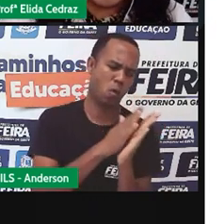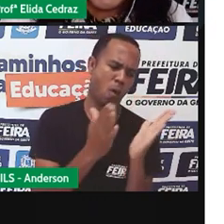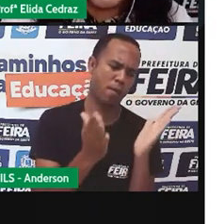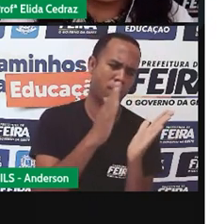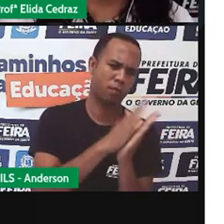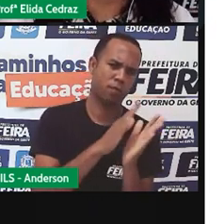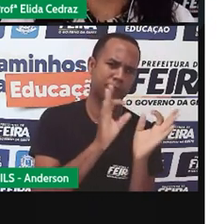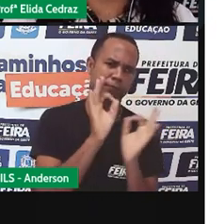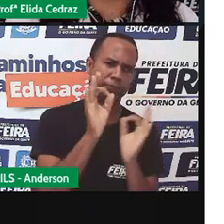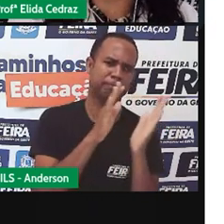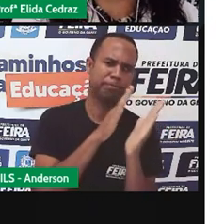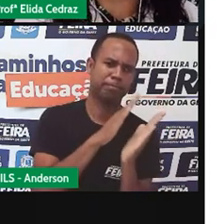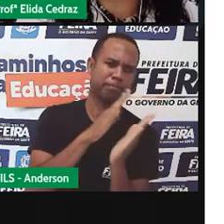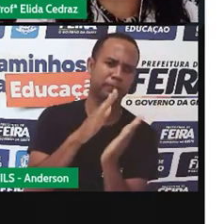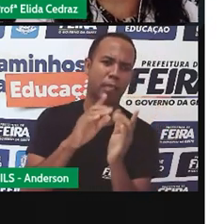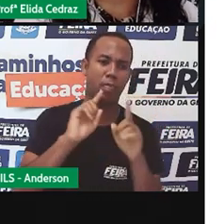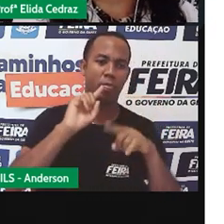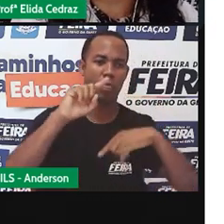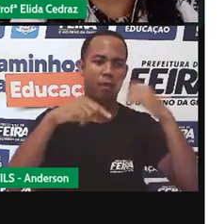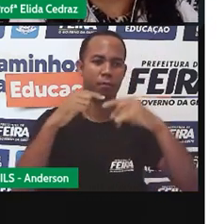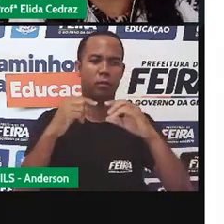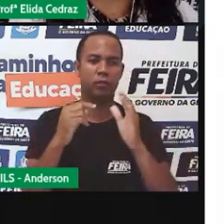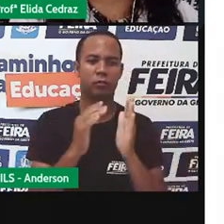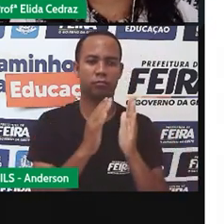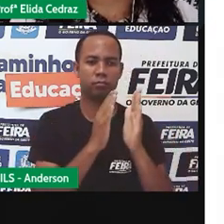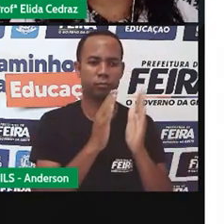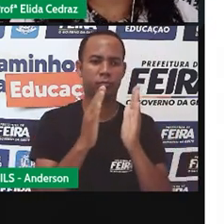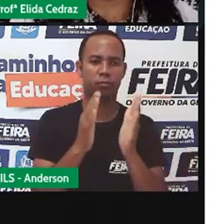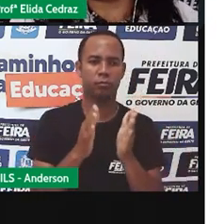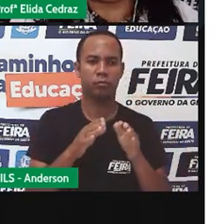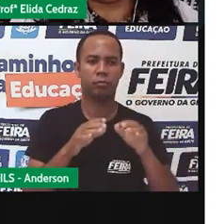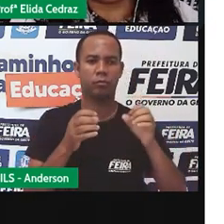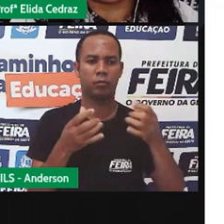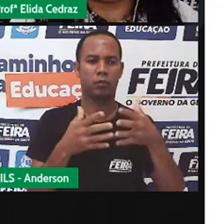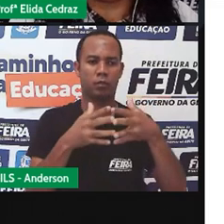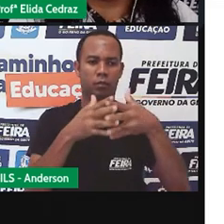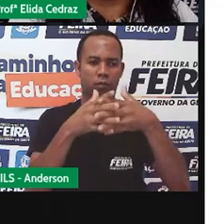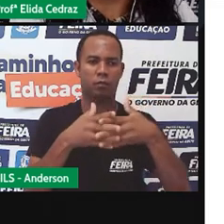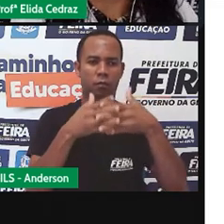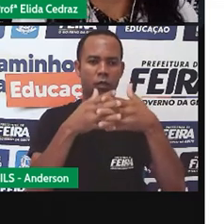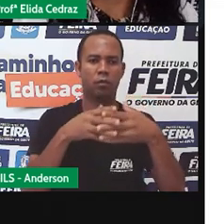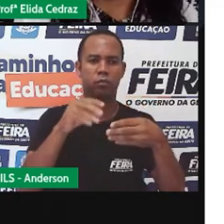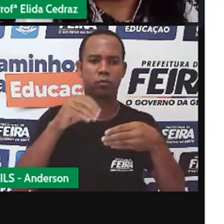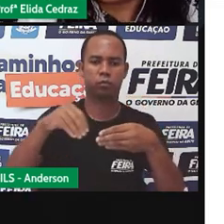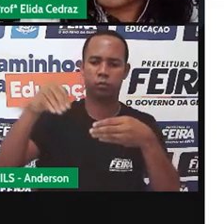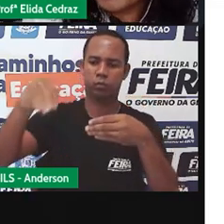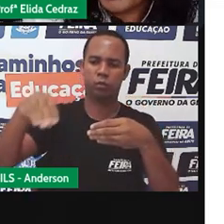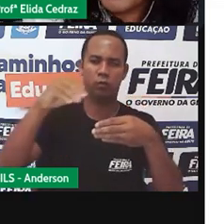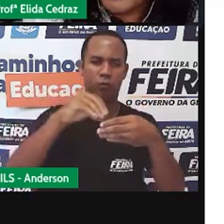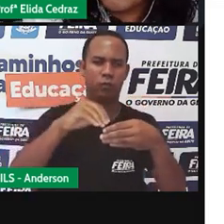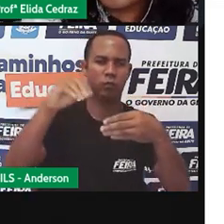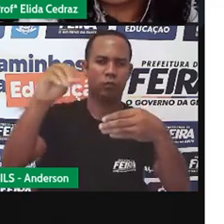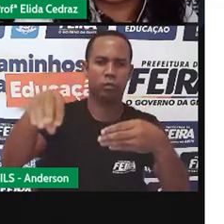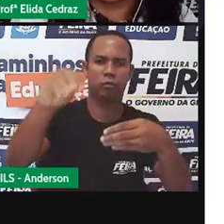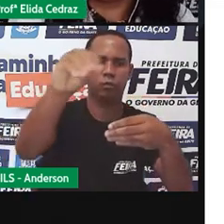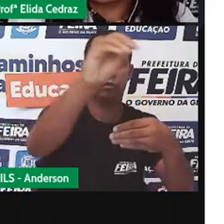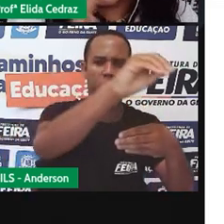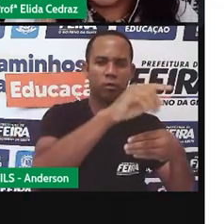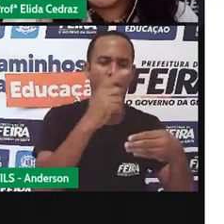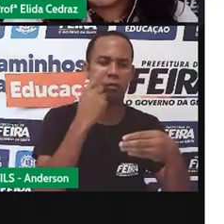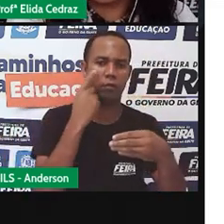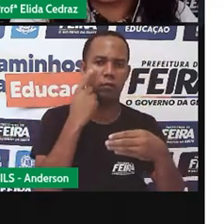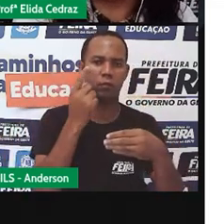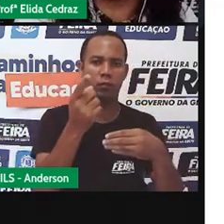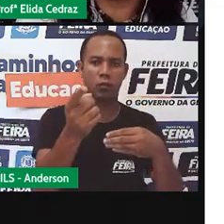onde embala. E ela é distribuída pela transportadora. O jornal, a